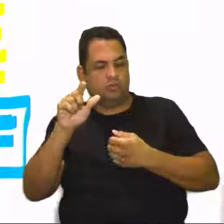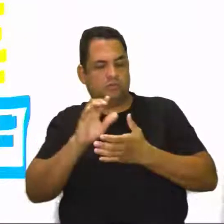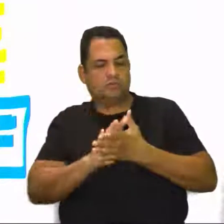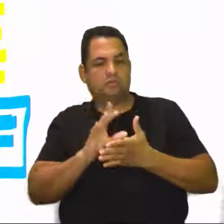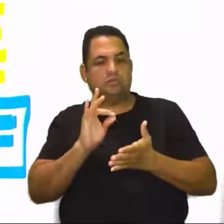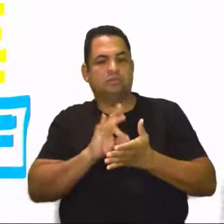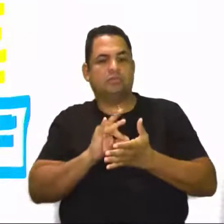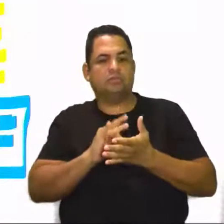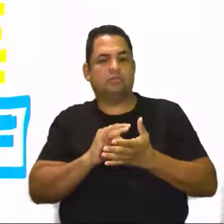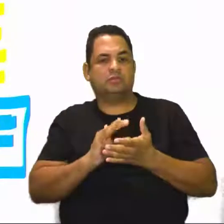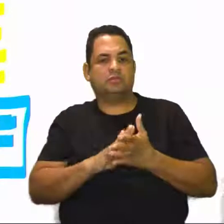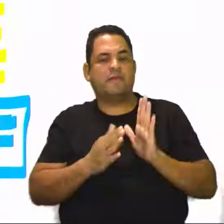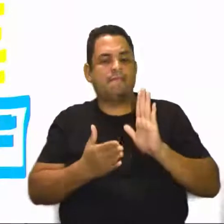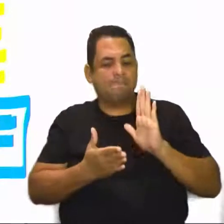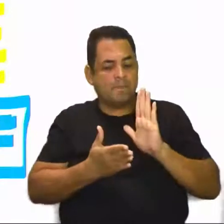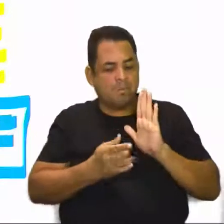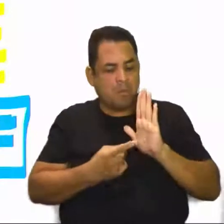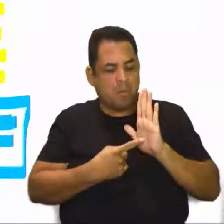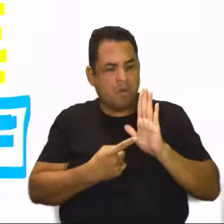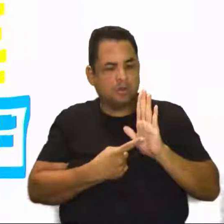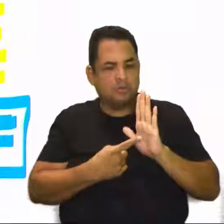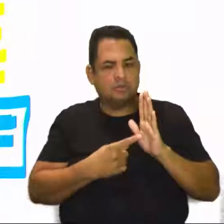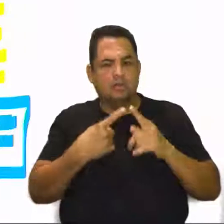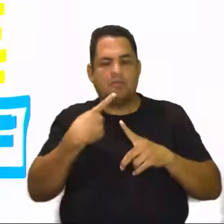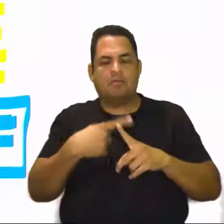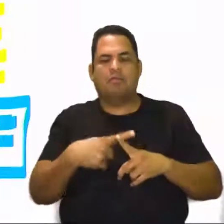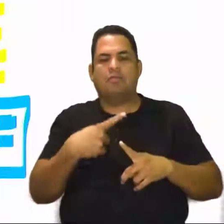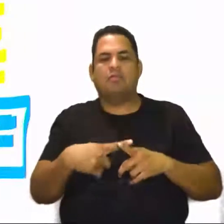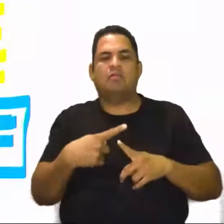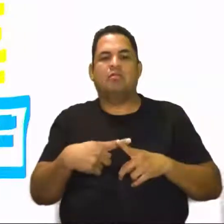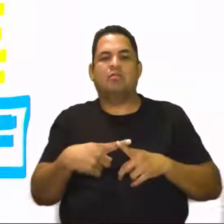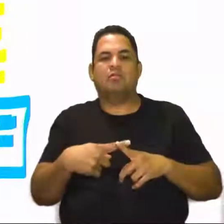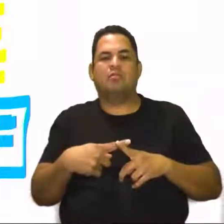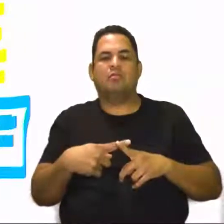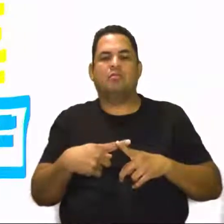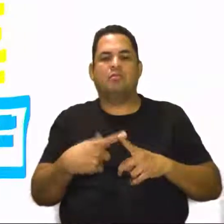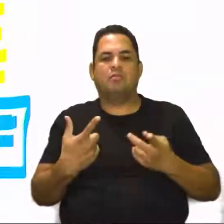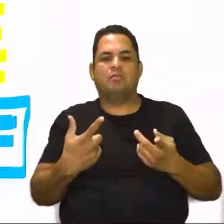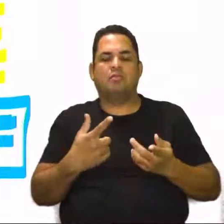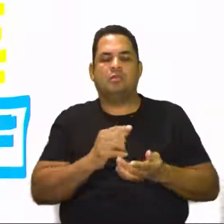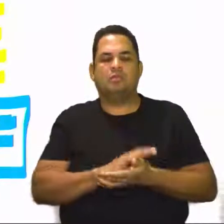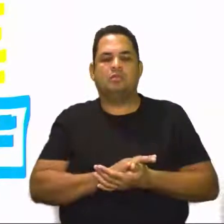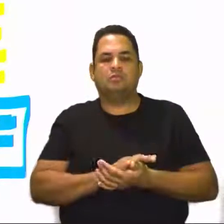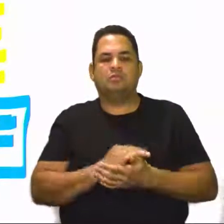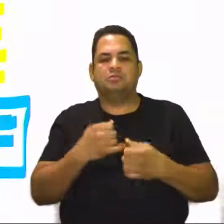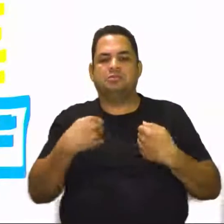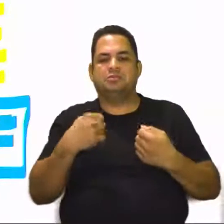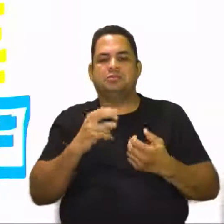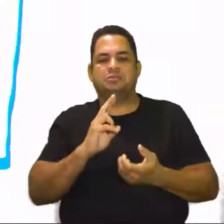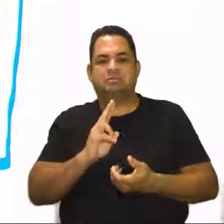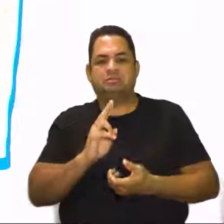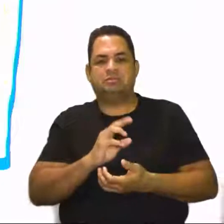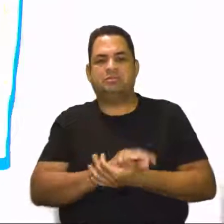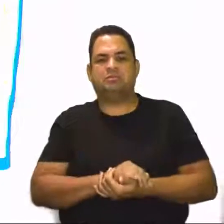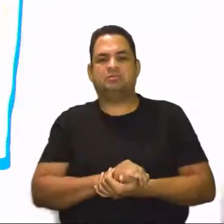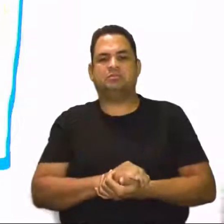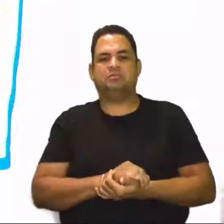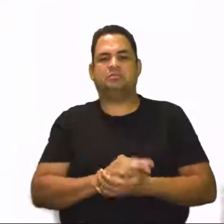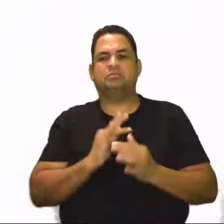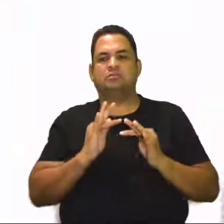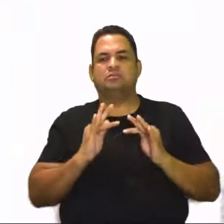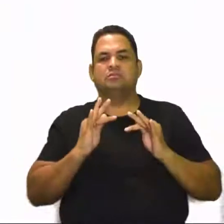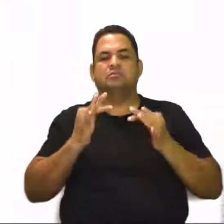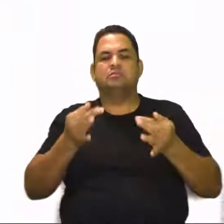daqui e comprovar por que que não precisa necessariamente ser intenso. E aí, nós